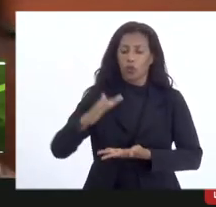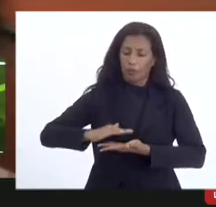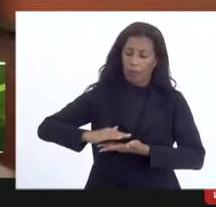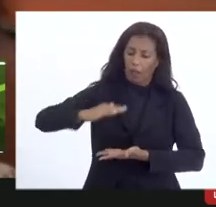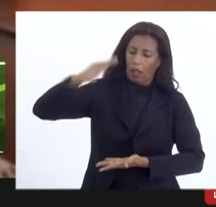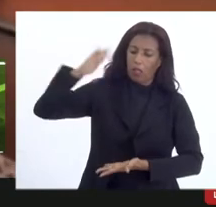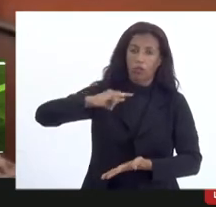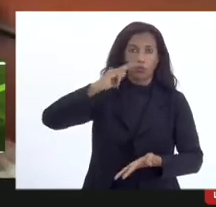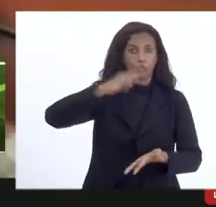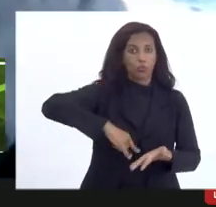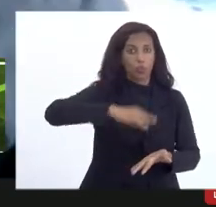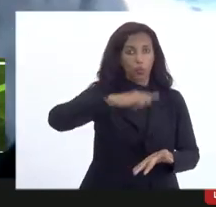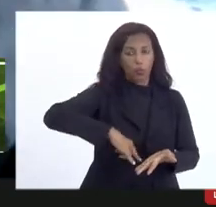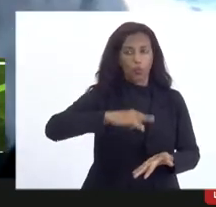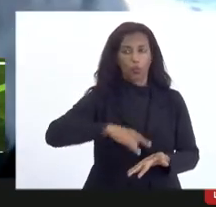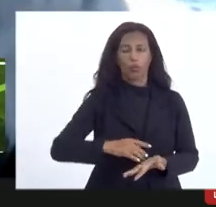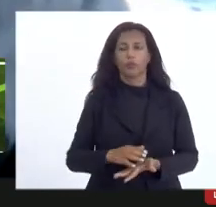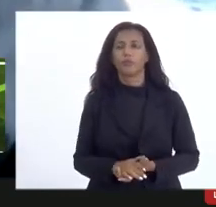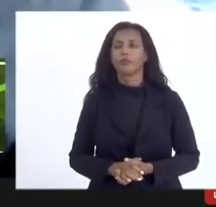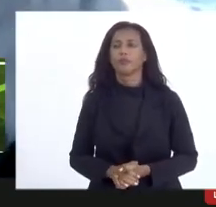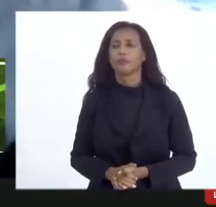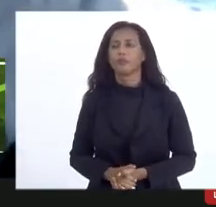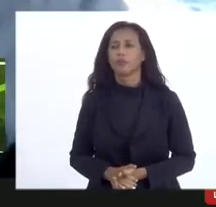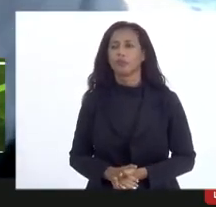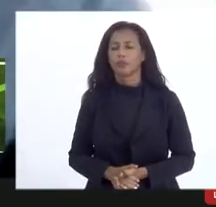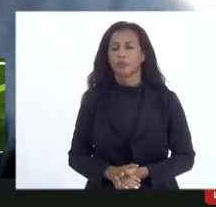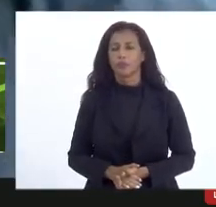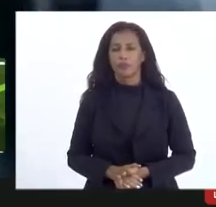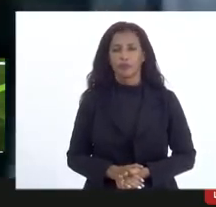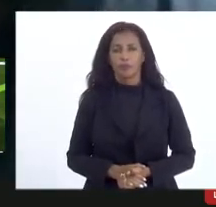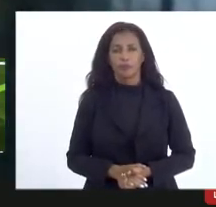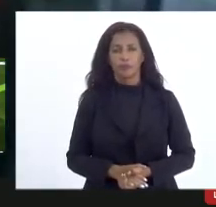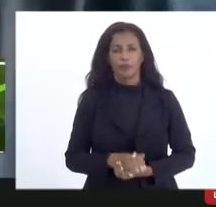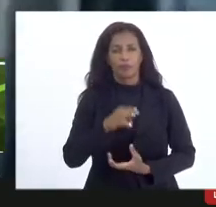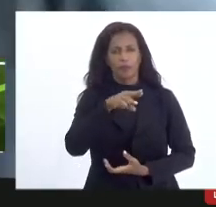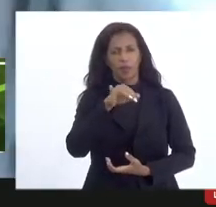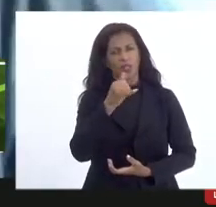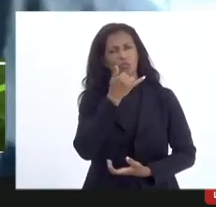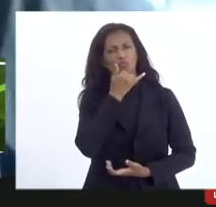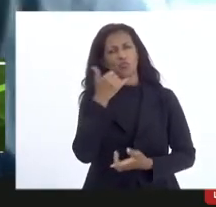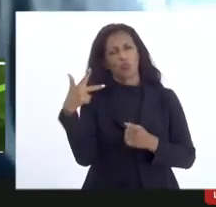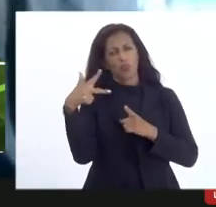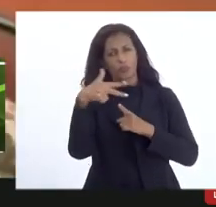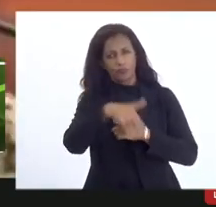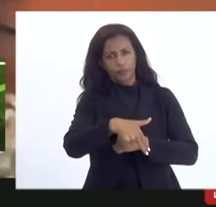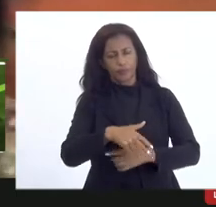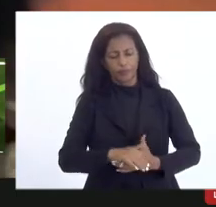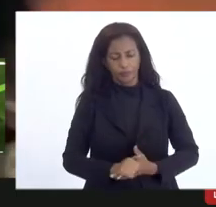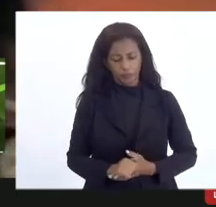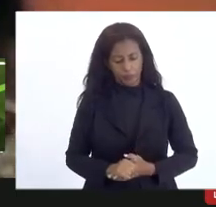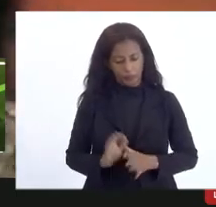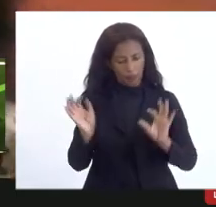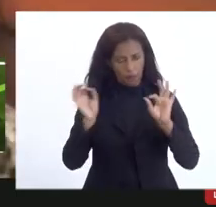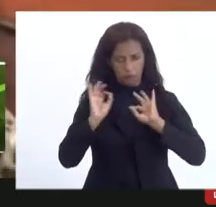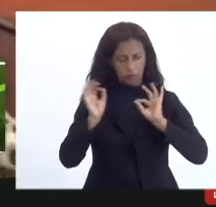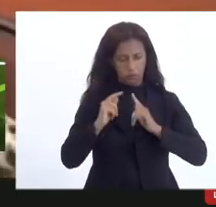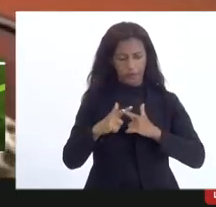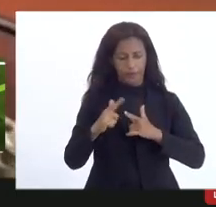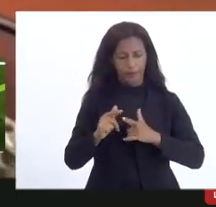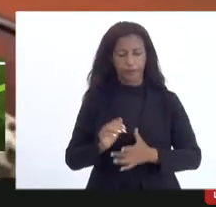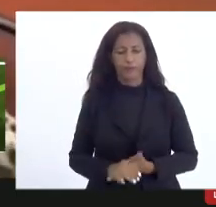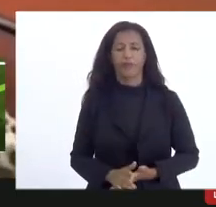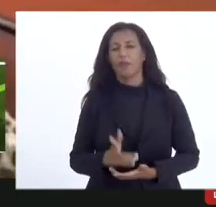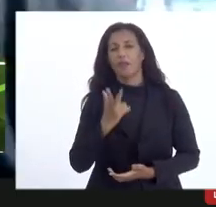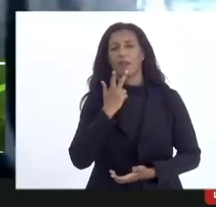documentos ô Márcia me desculpa que eu te interrompi não tem problema dizem que a gente nunca